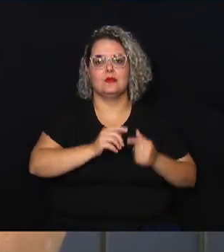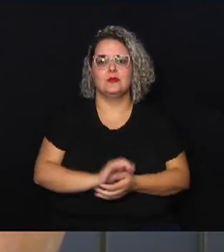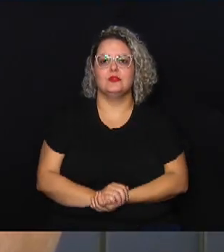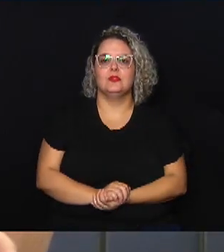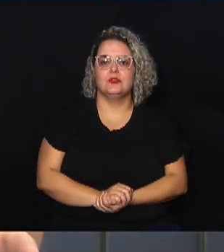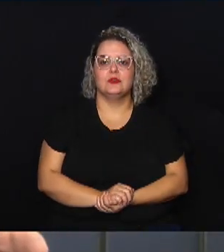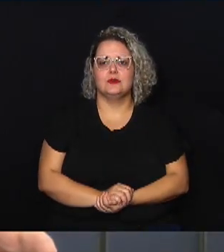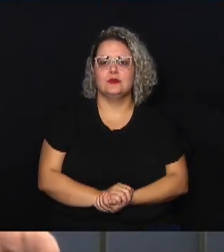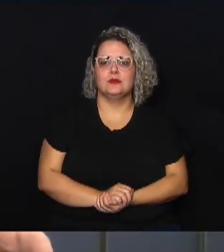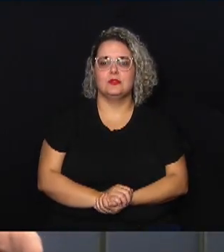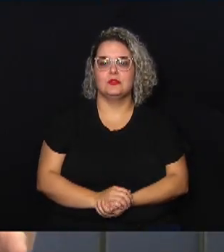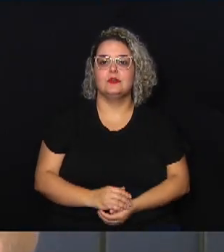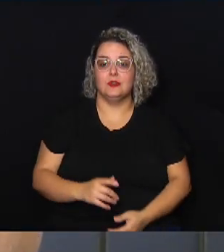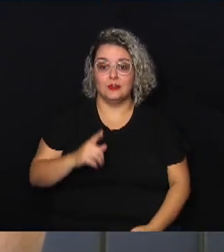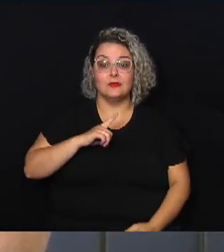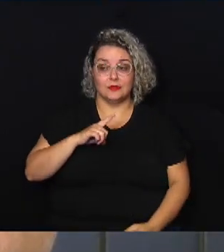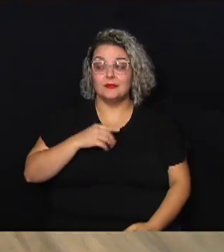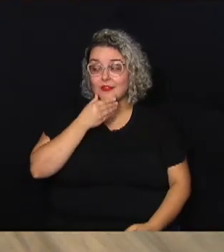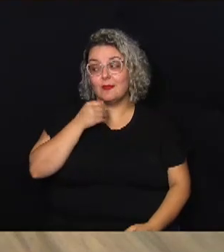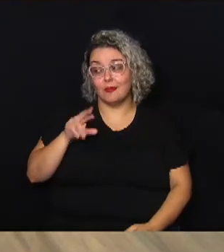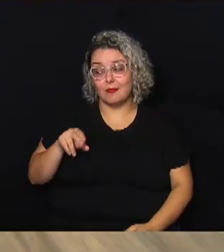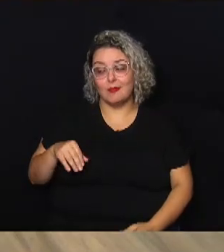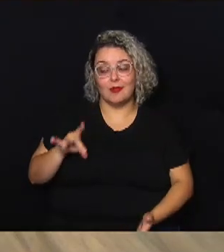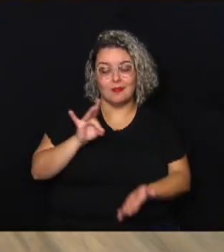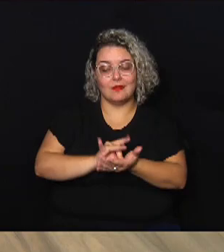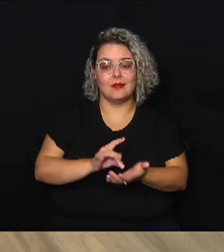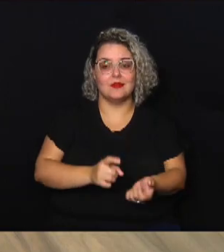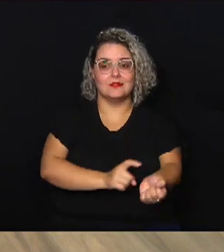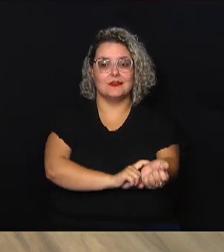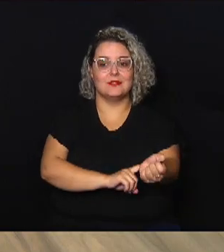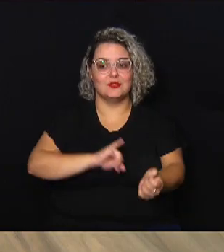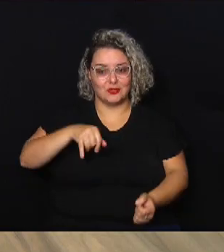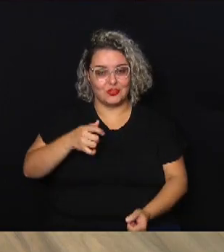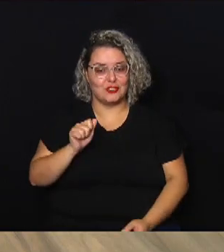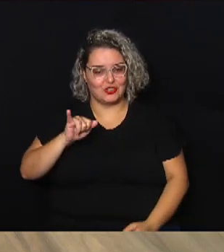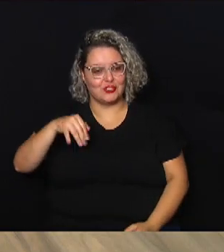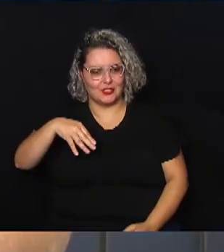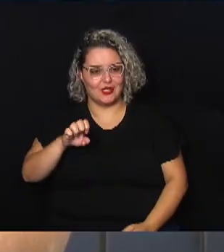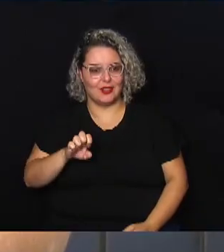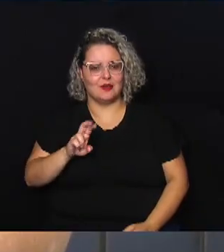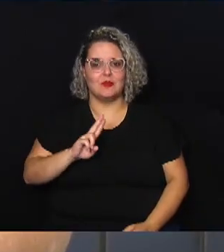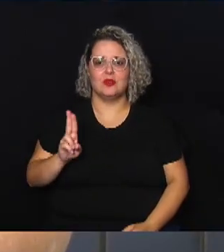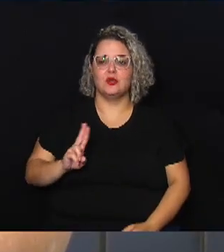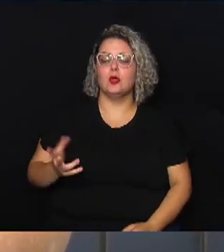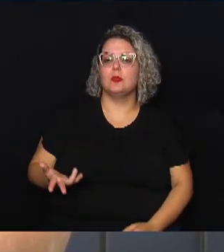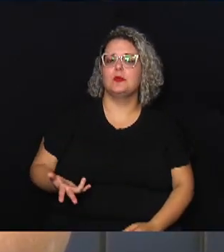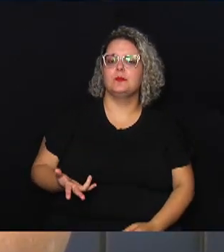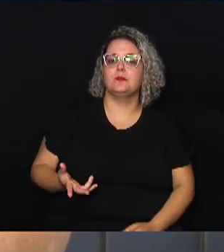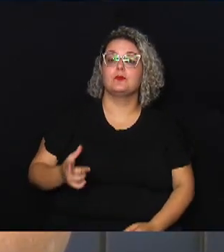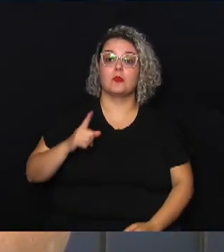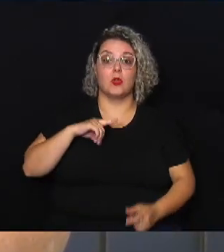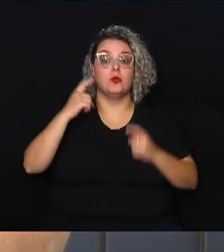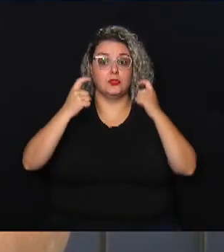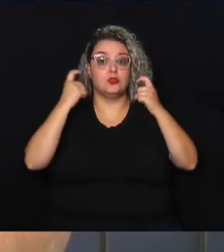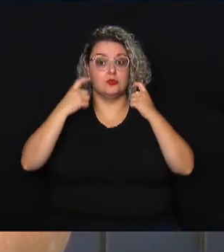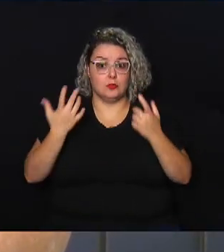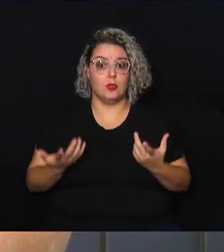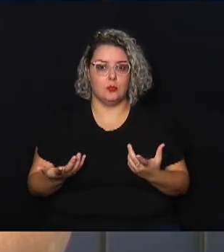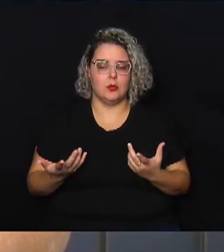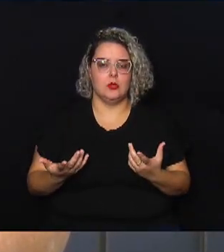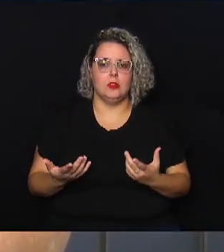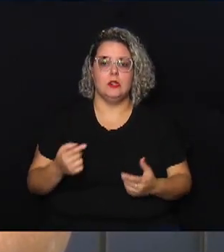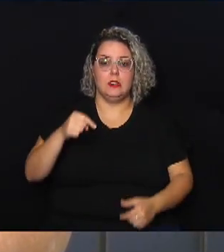Eu tenho um irmão que chama Jaime também, viu? É, legal, muito bom. Mas é motivo de muita preocupação. Nós, nesse